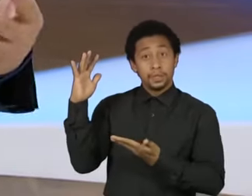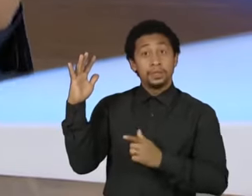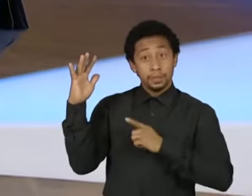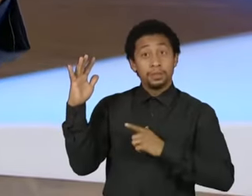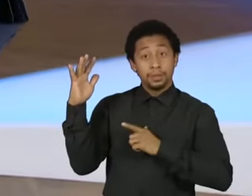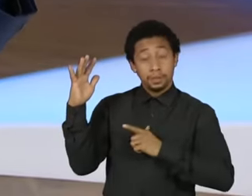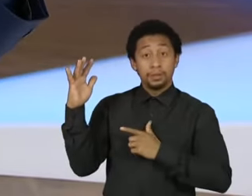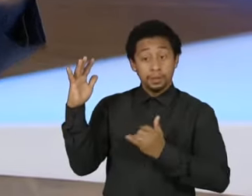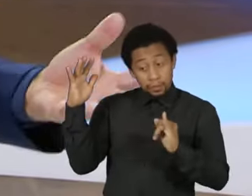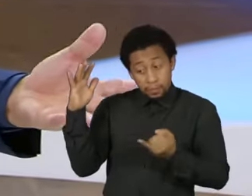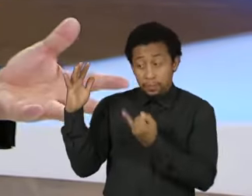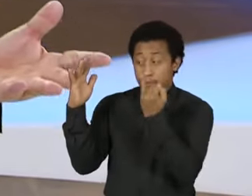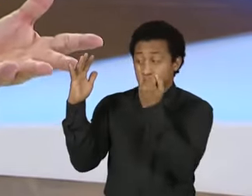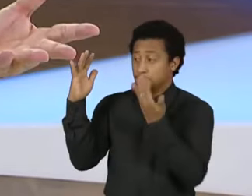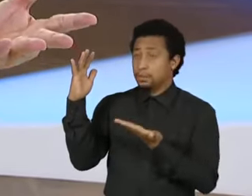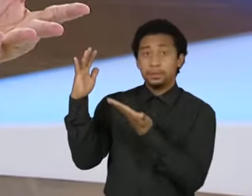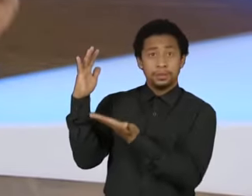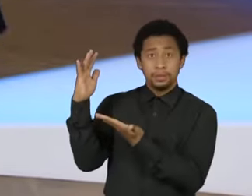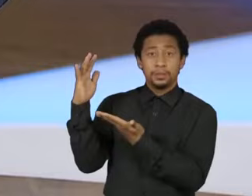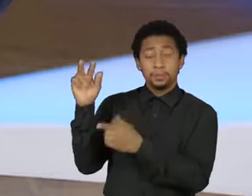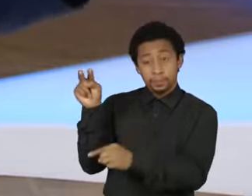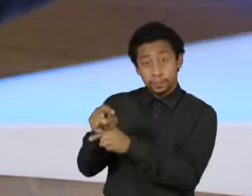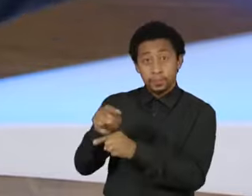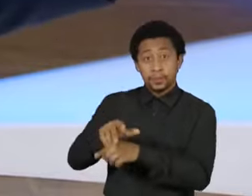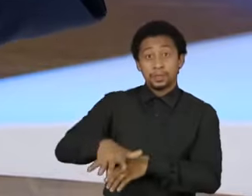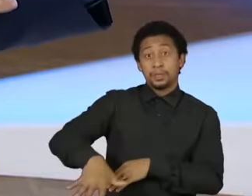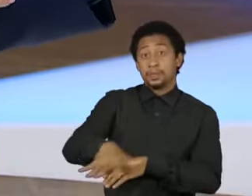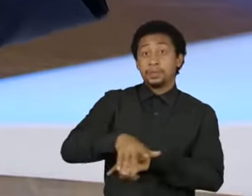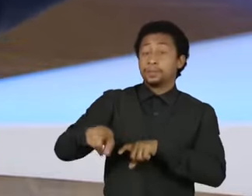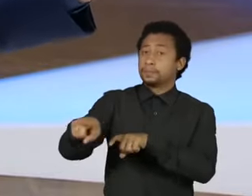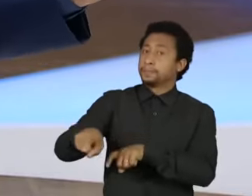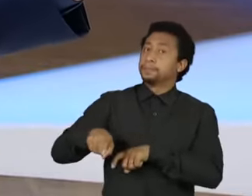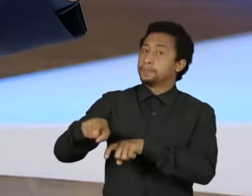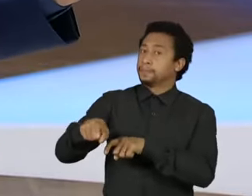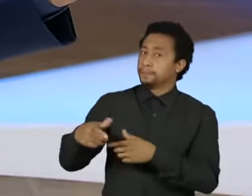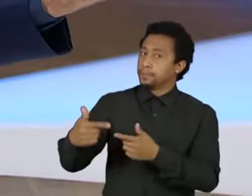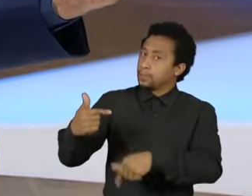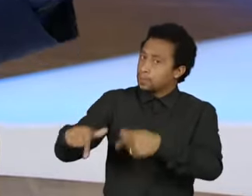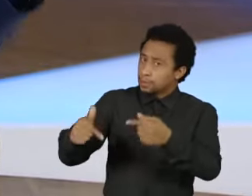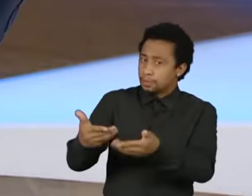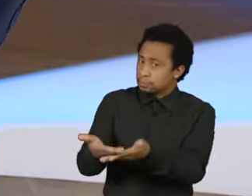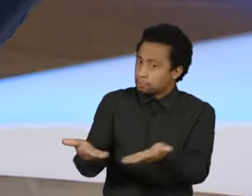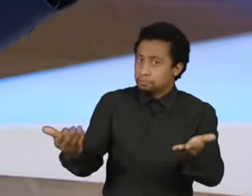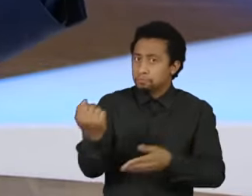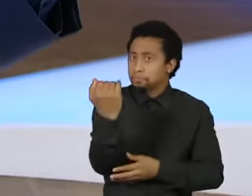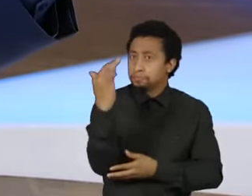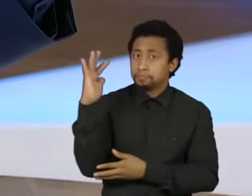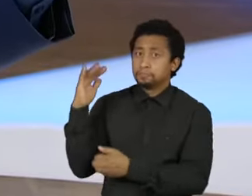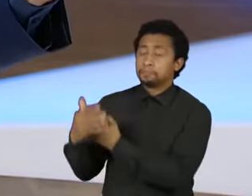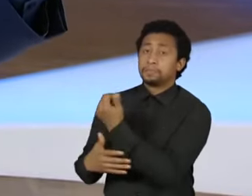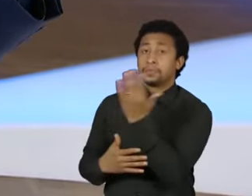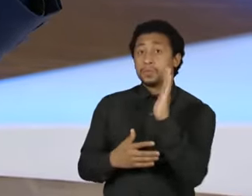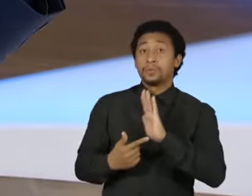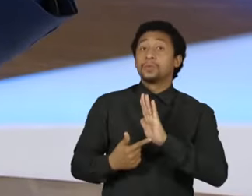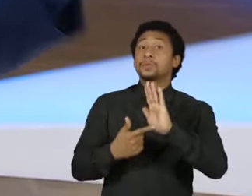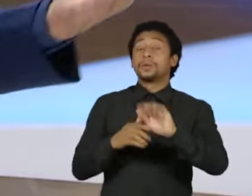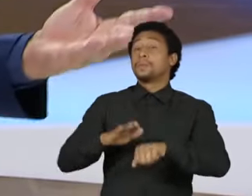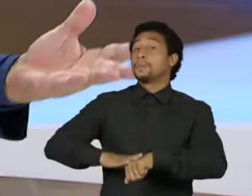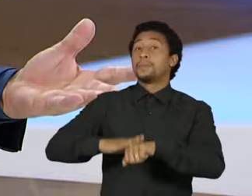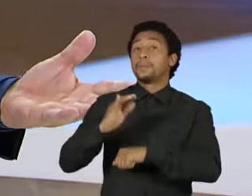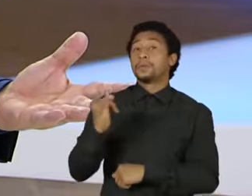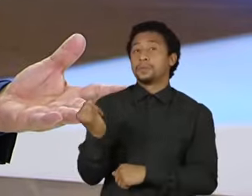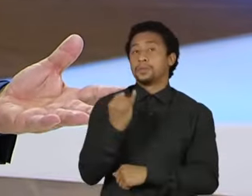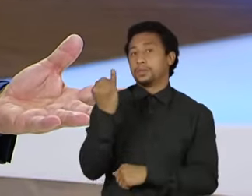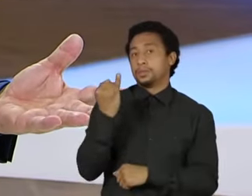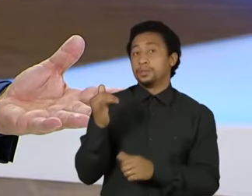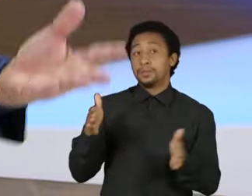ambientais importantíssimos. Os serviços que ela presta, a floresta em pé, eu vou dar o mais importante dele, que é o regime